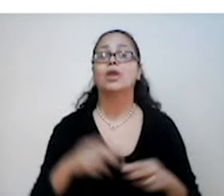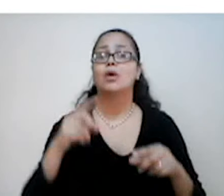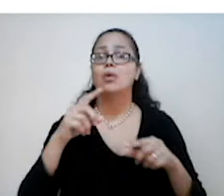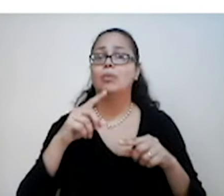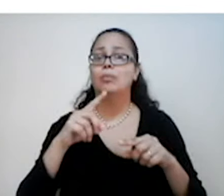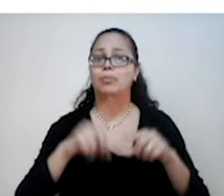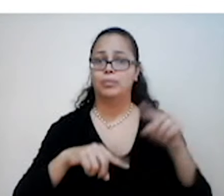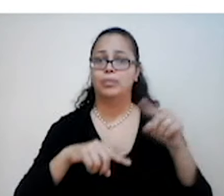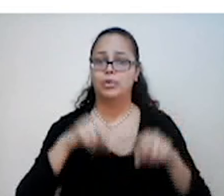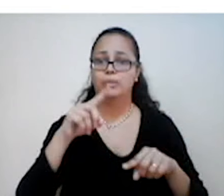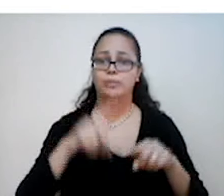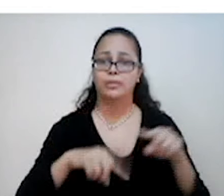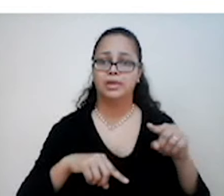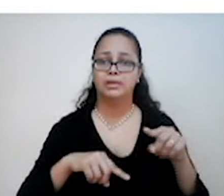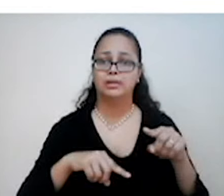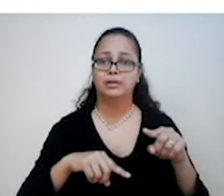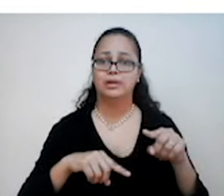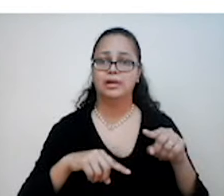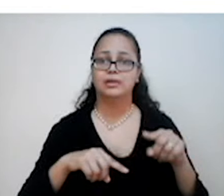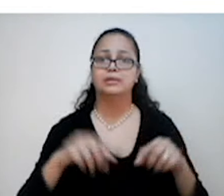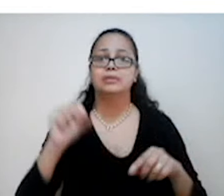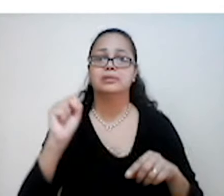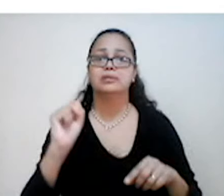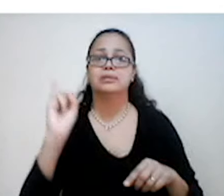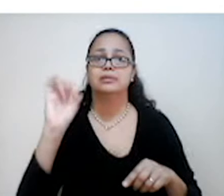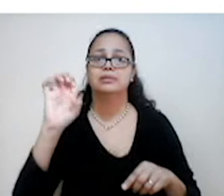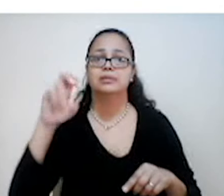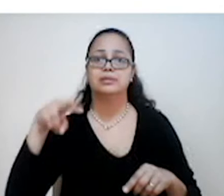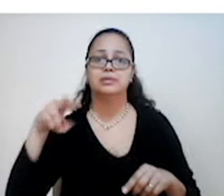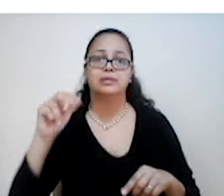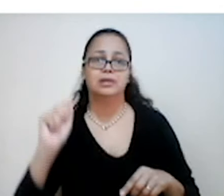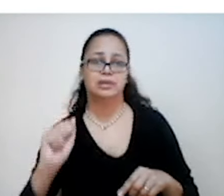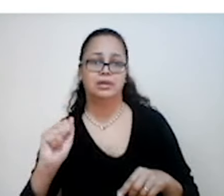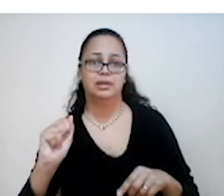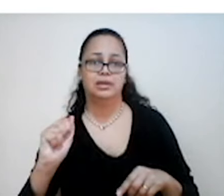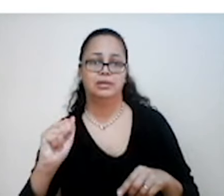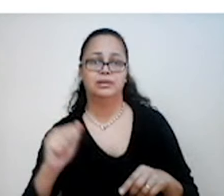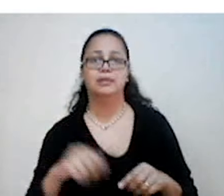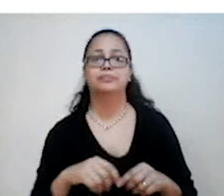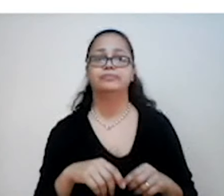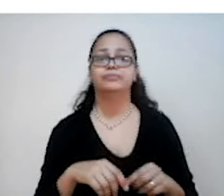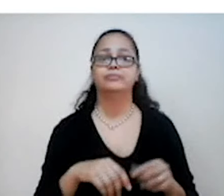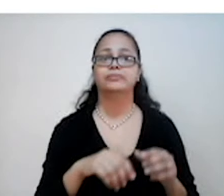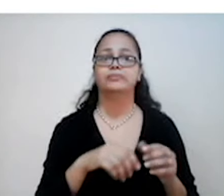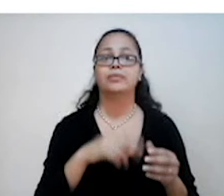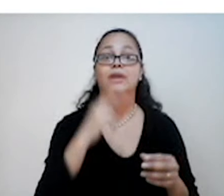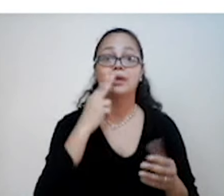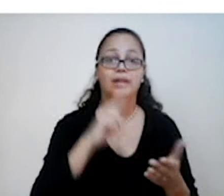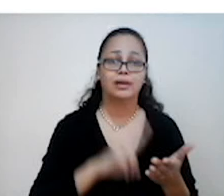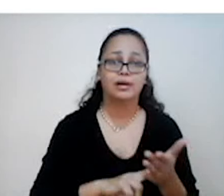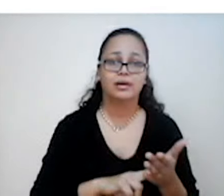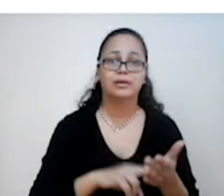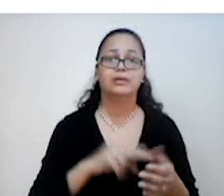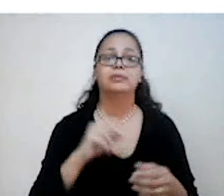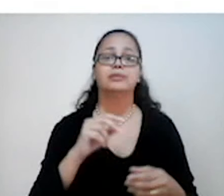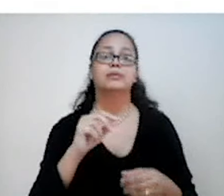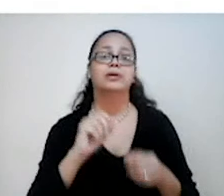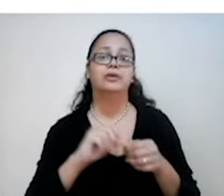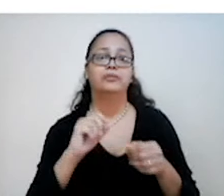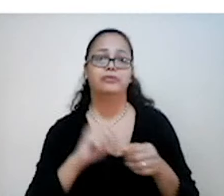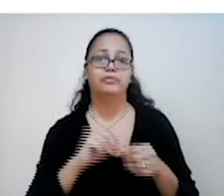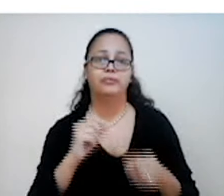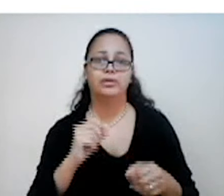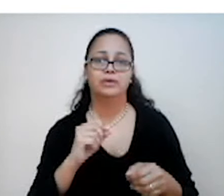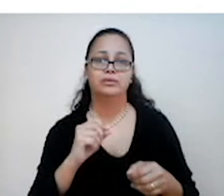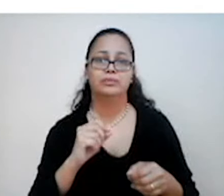testemunho e garantias do que se leia esta carta com o meu selo, feito no ano de 1249, no mês